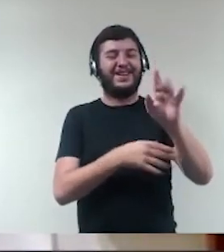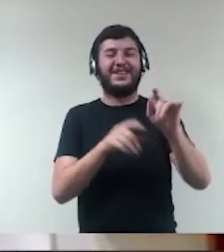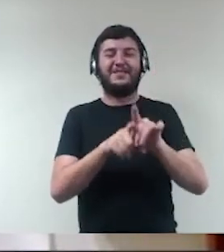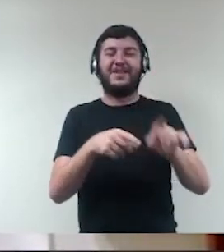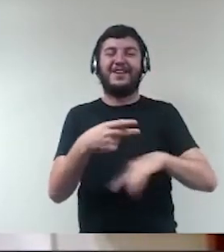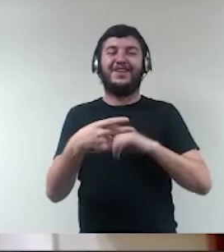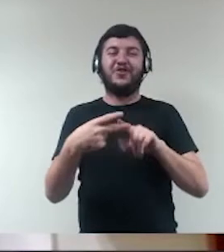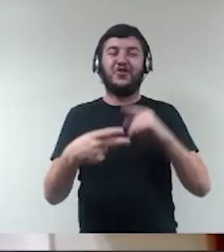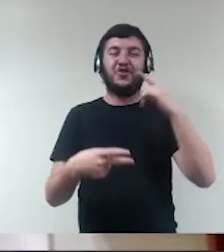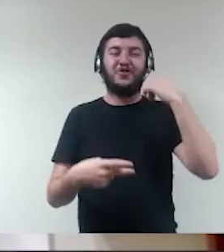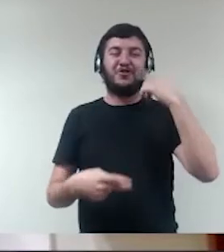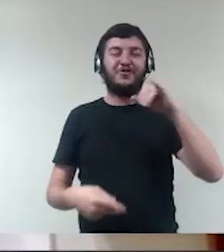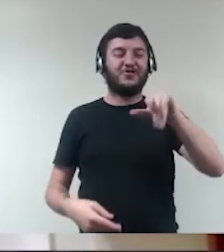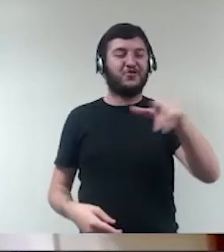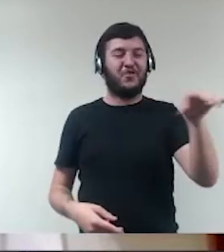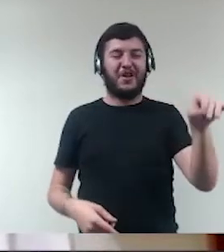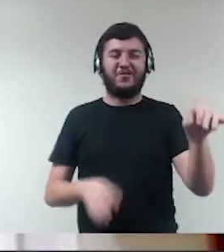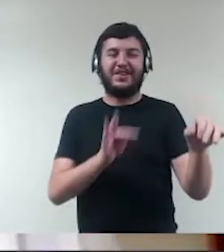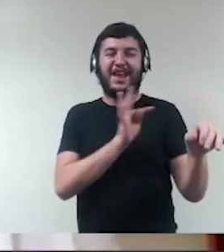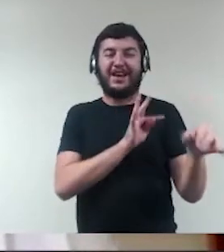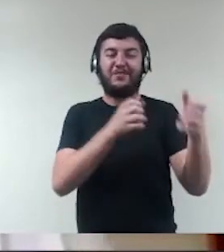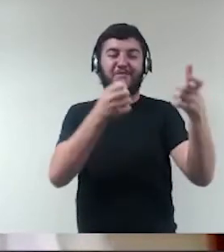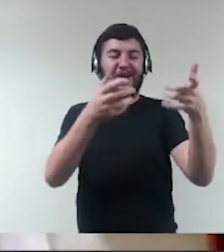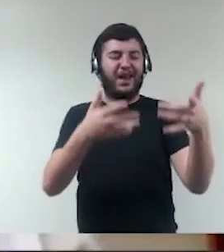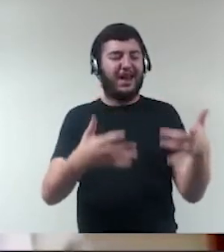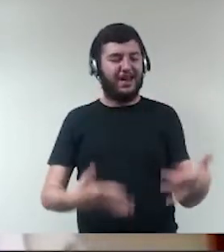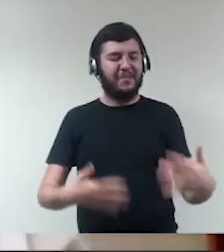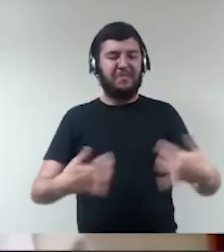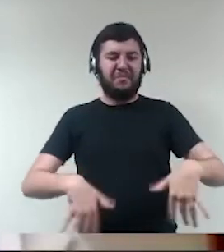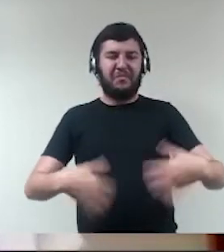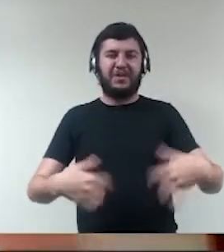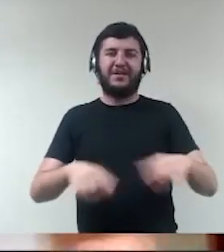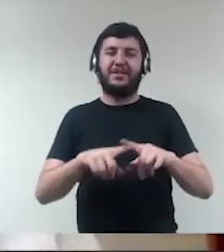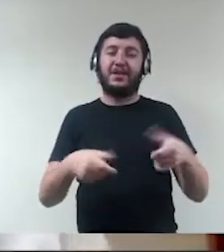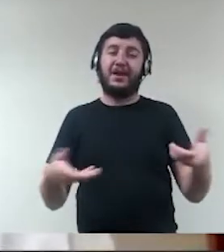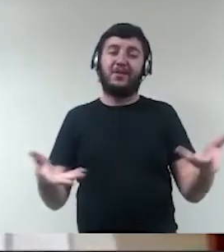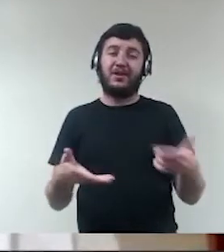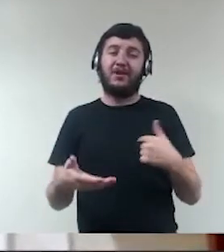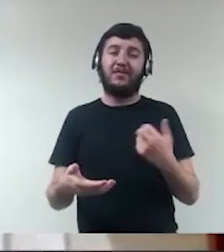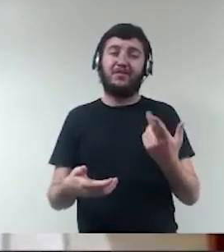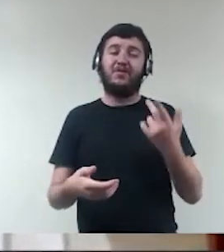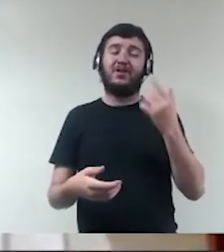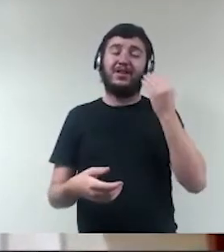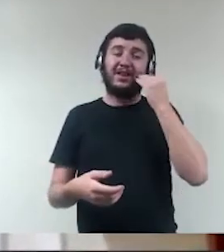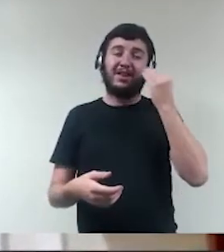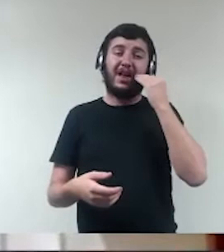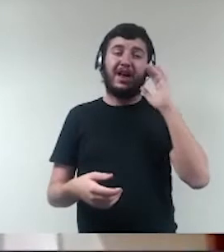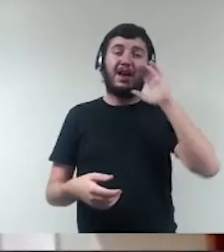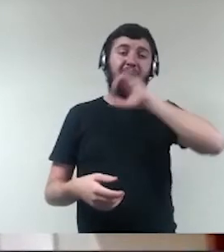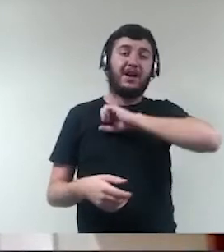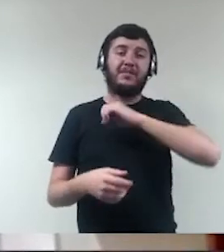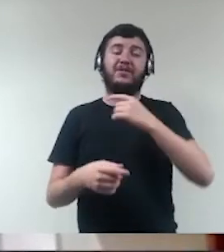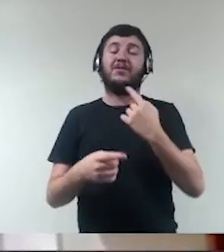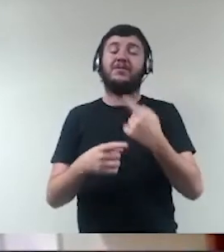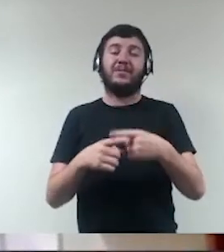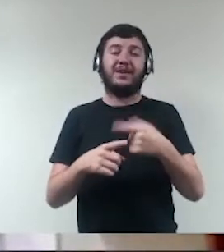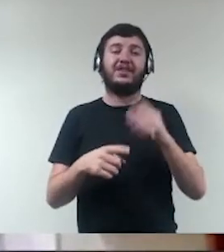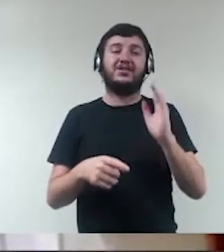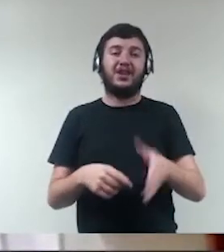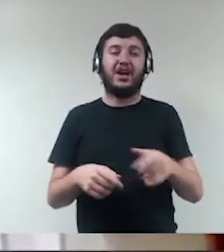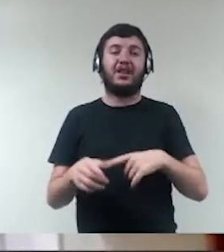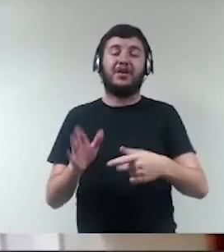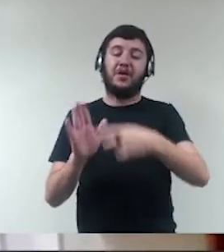técnico na exposição, eu vou tentar passar rapidamente, porque o tempo é curto, dessa parte protocolar dos agradecimentos,